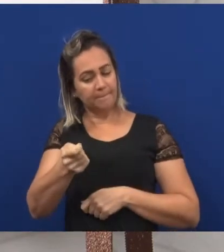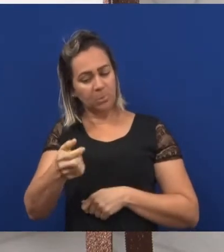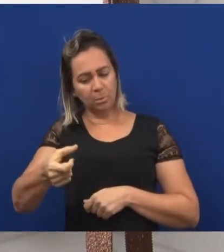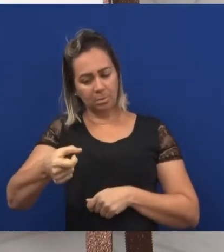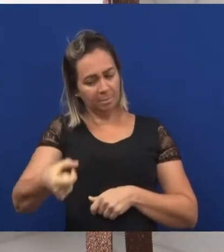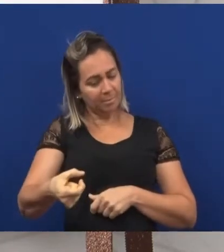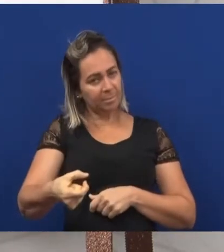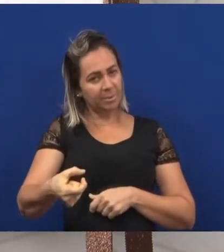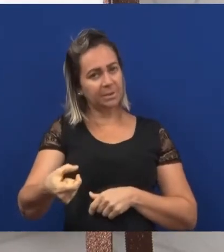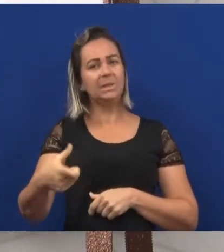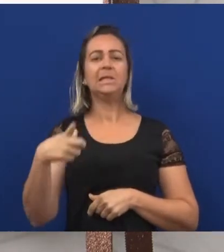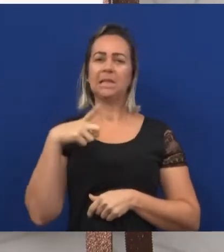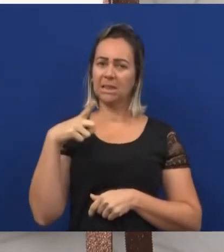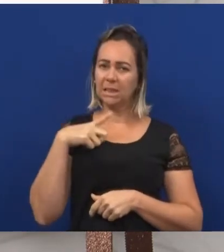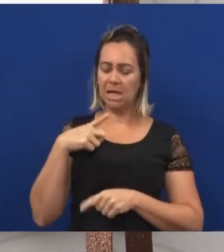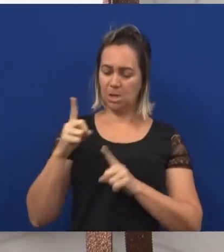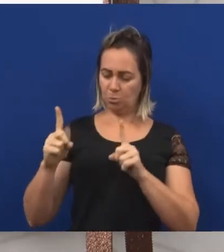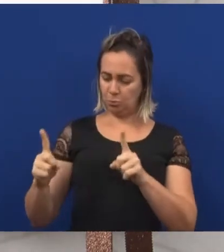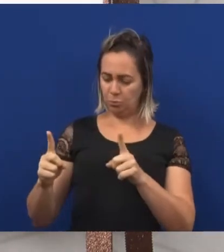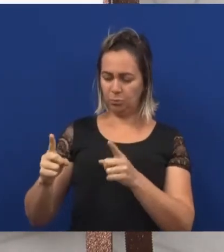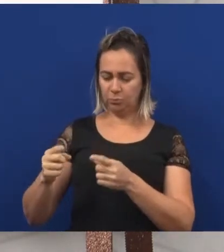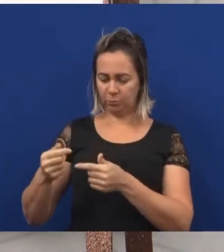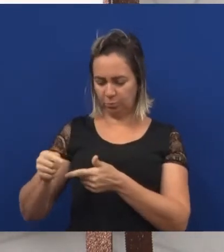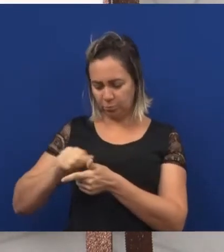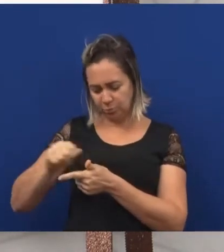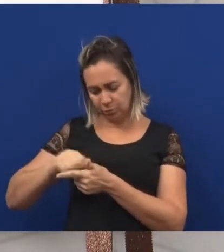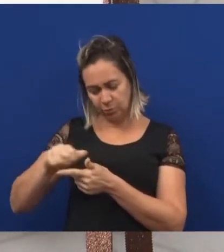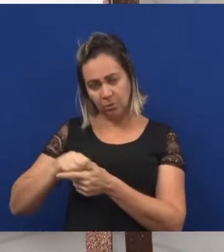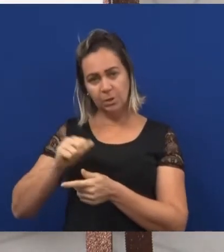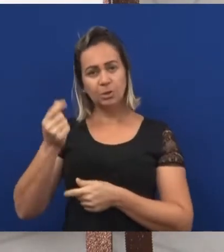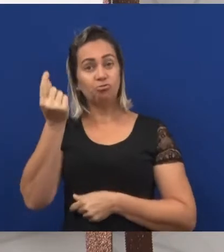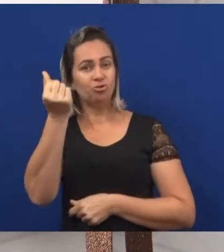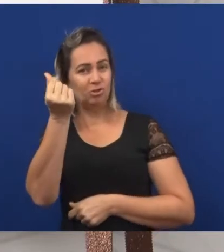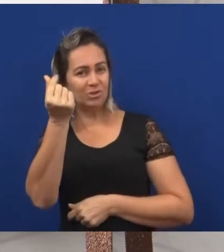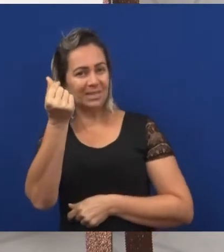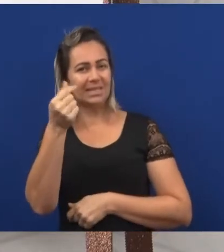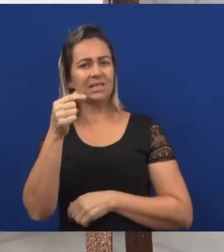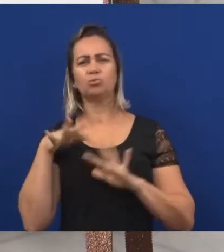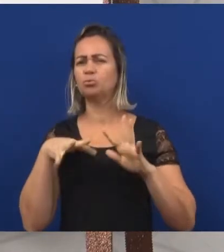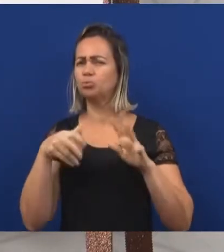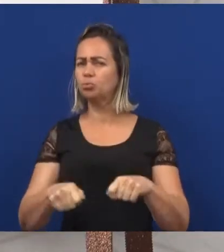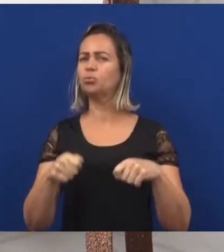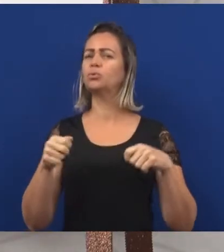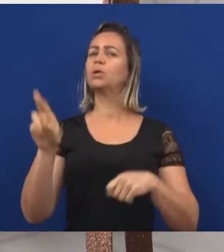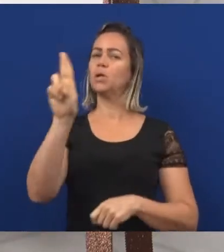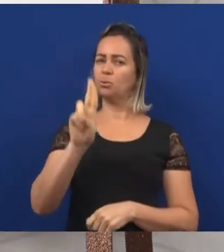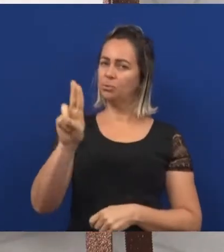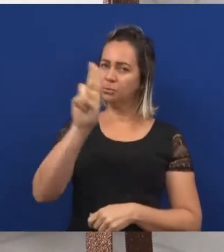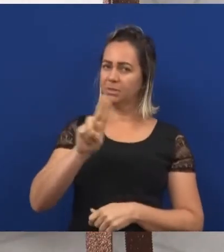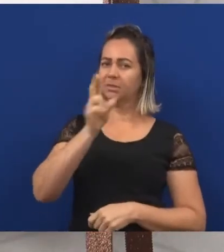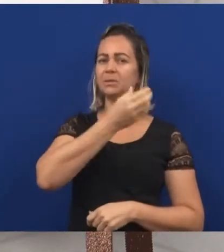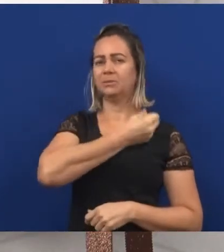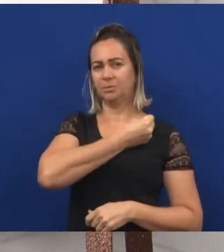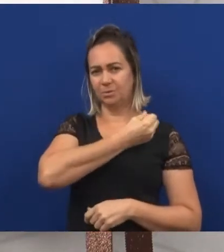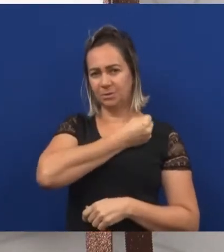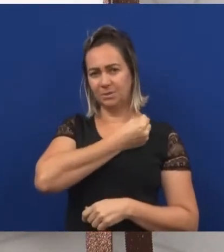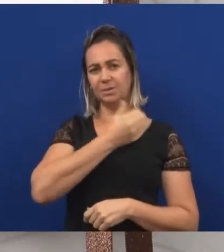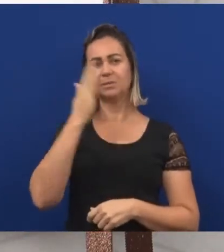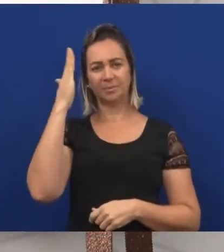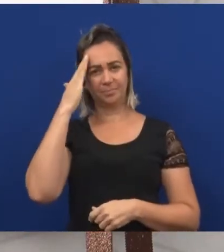Cada nota tem o seu valor. E os números representam o valor da nota.